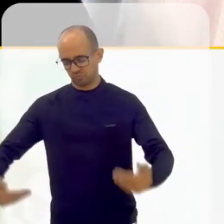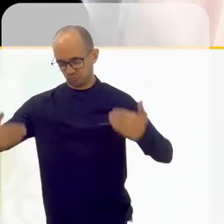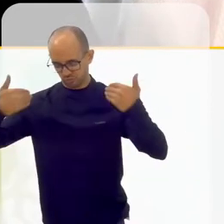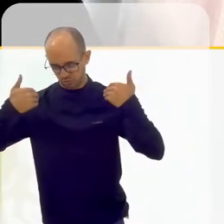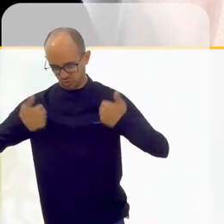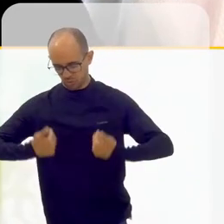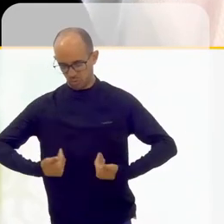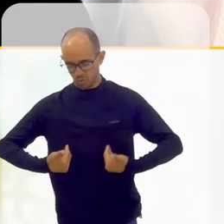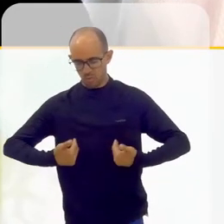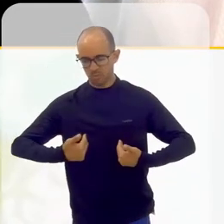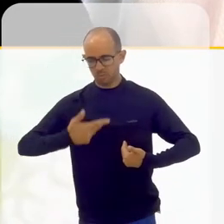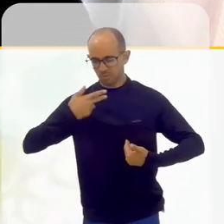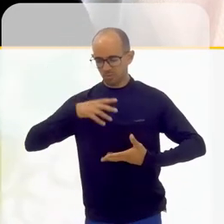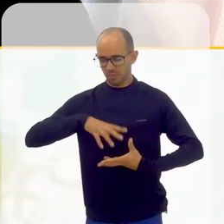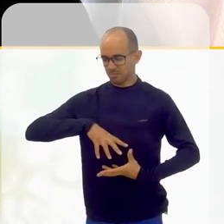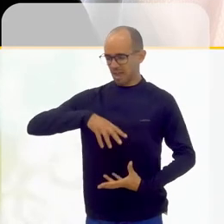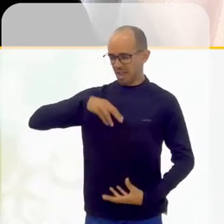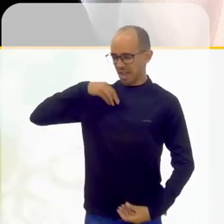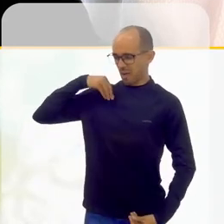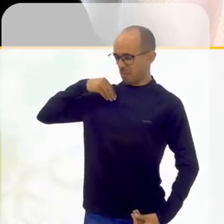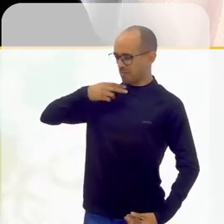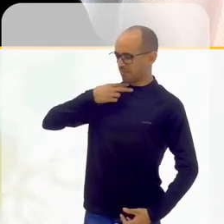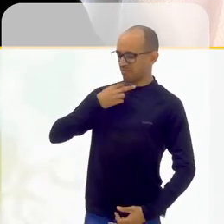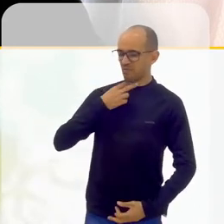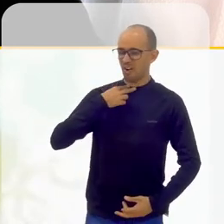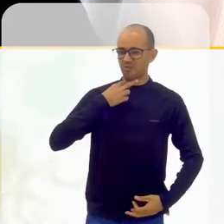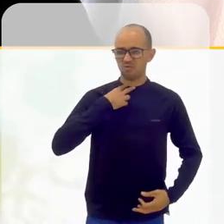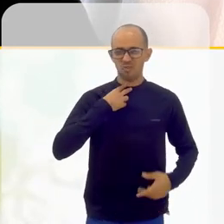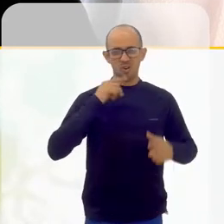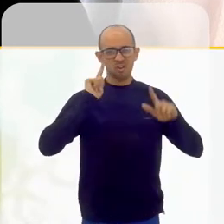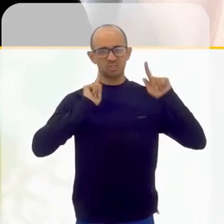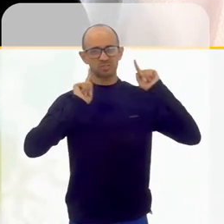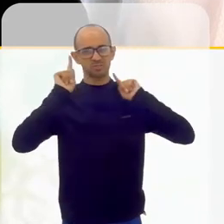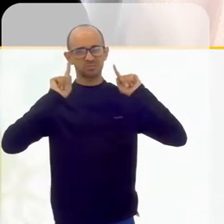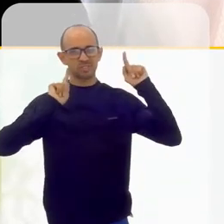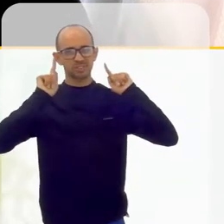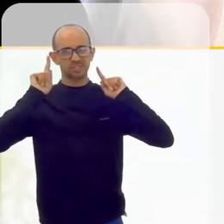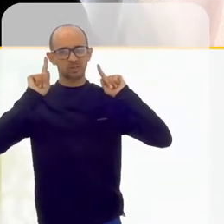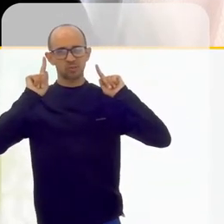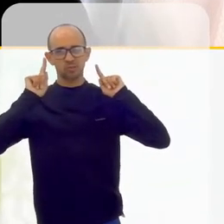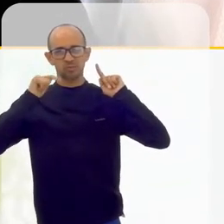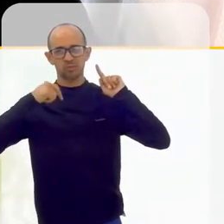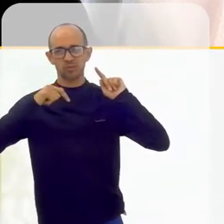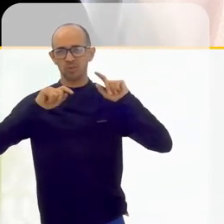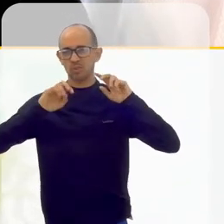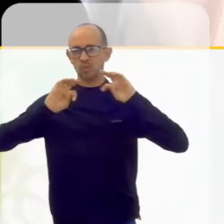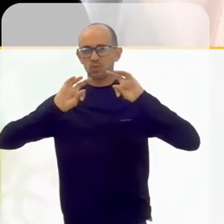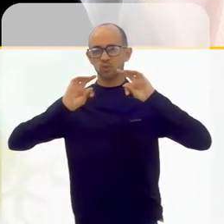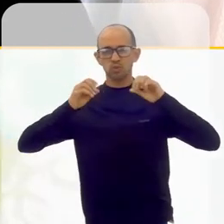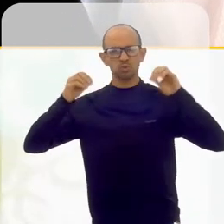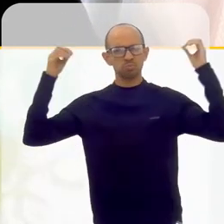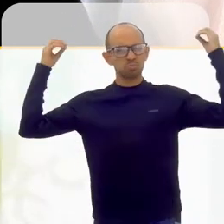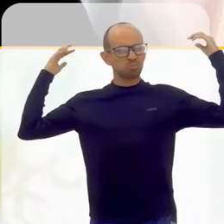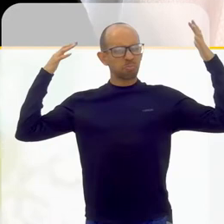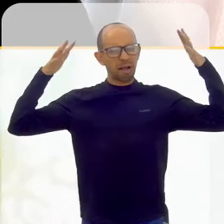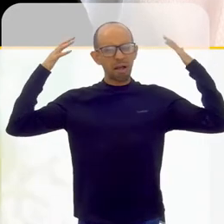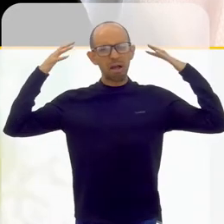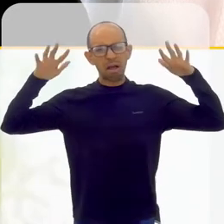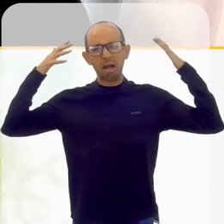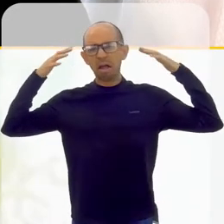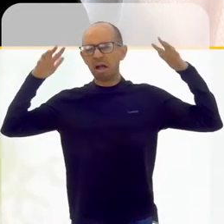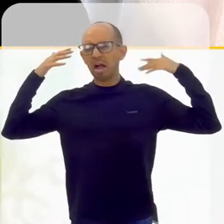no corpo, com a alma, com a voz, com a expressão, a turma inteira...